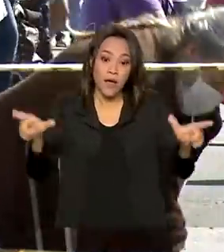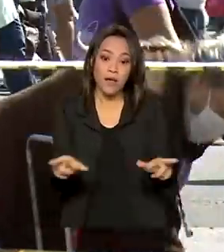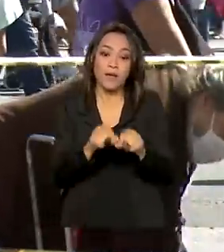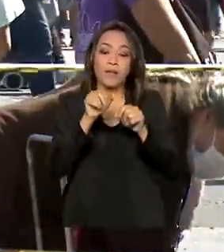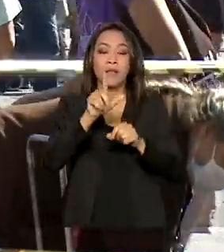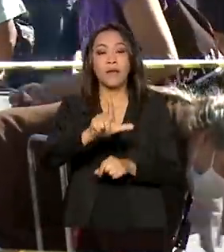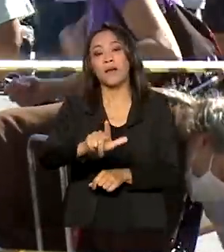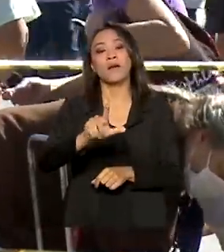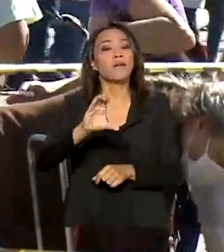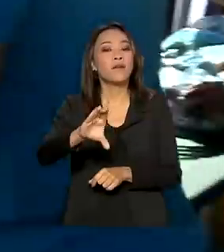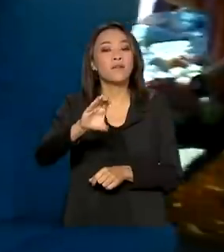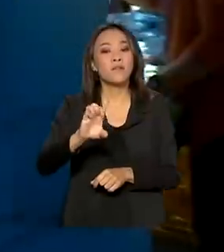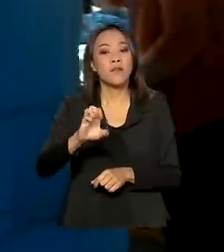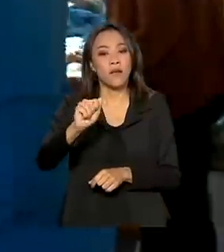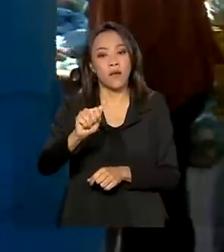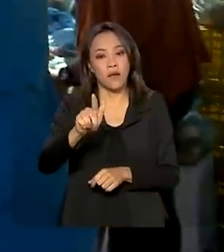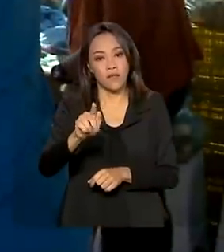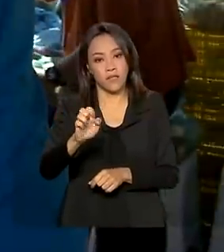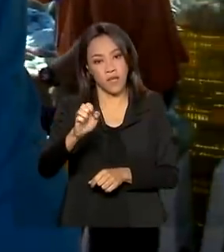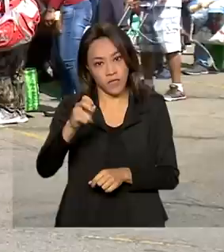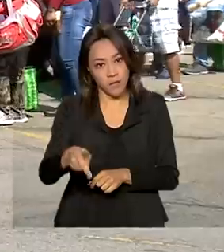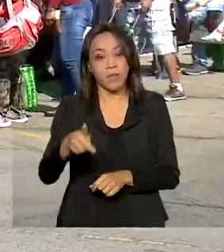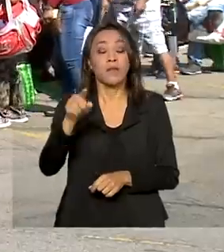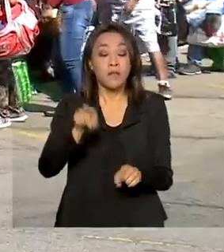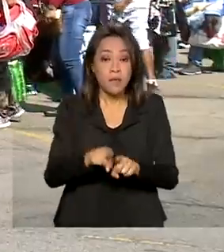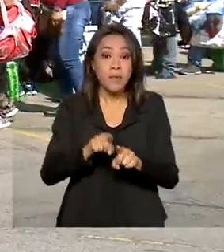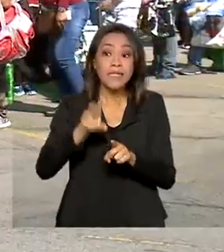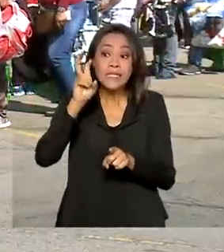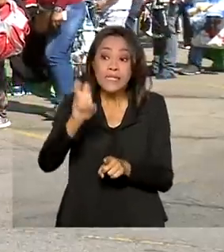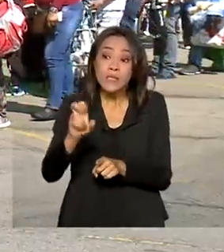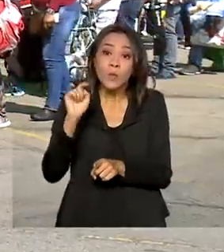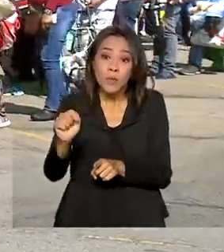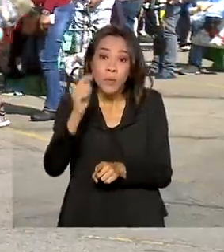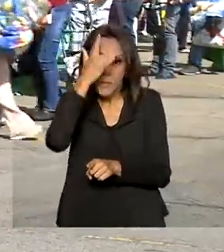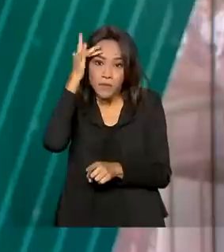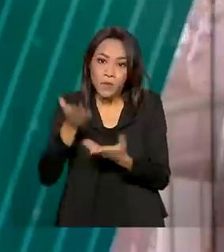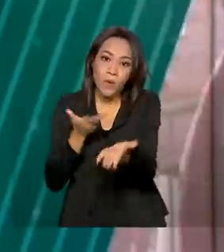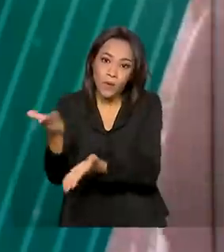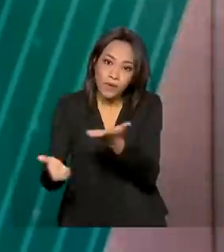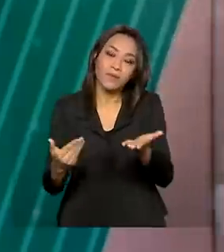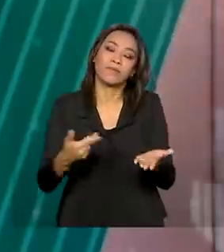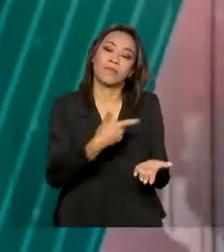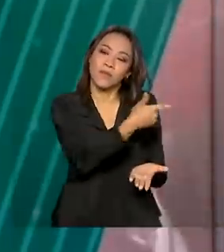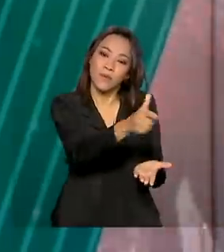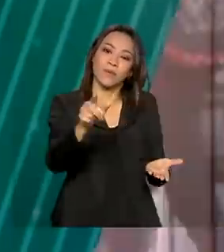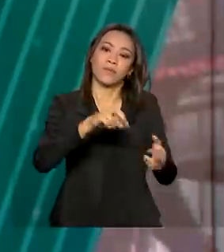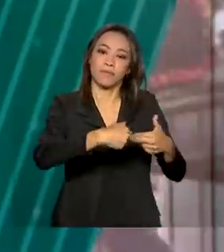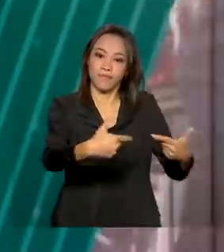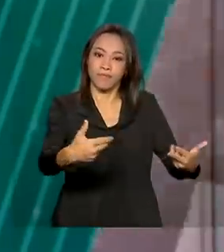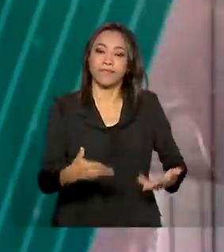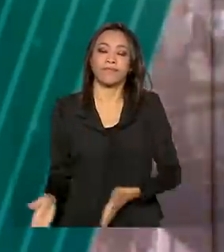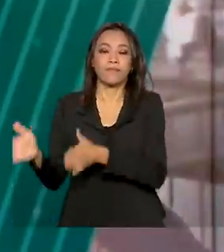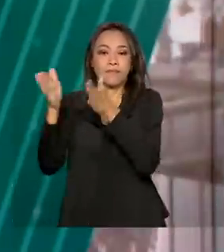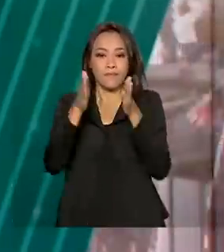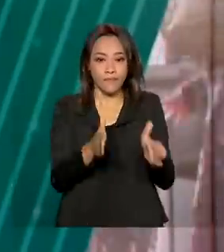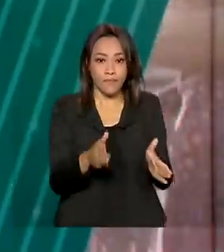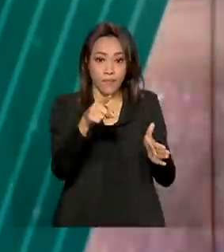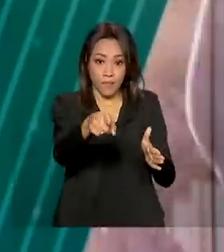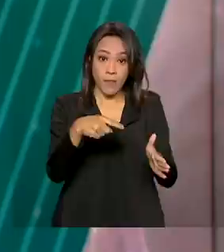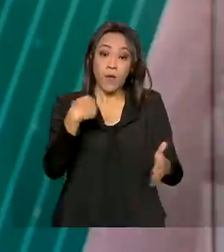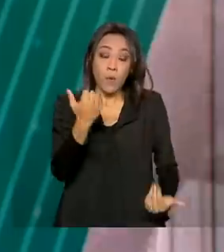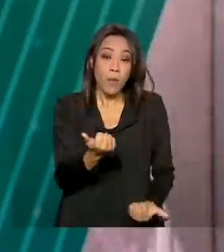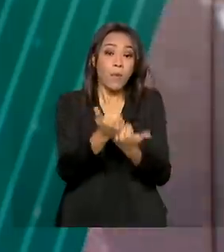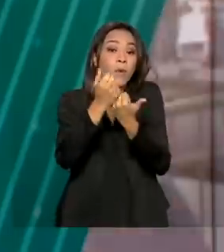atendendo 5 mil pessoas e diversas entidades, que nós temos muitos alimentos. E o auxílio emergencial pode ser